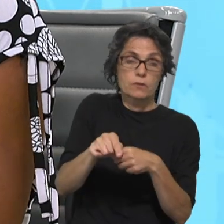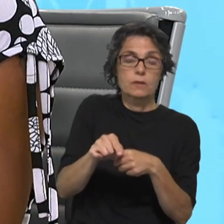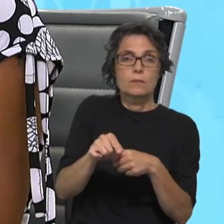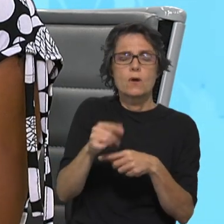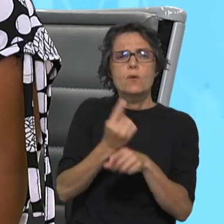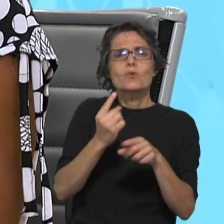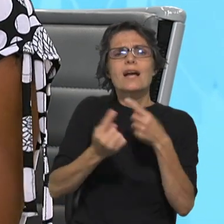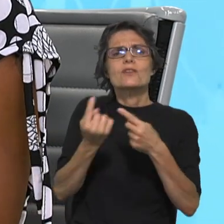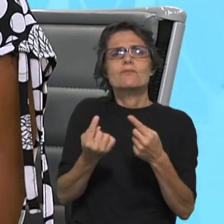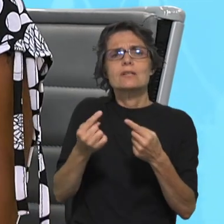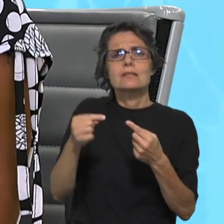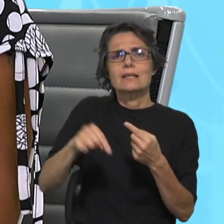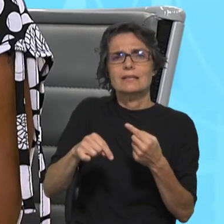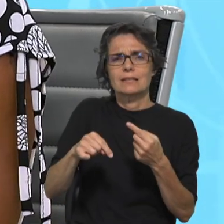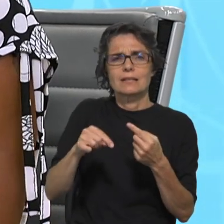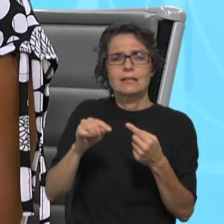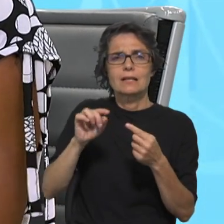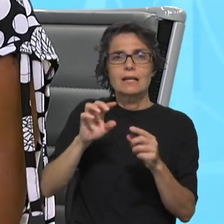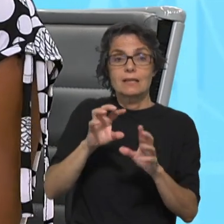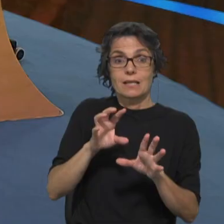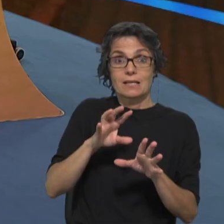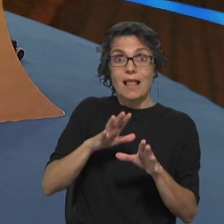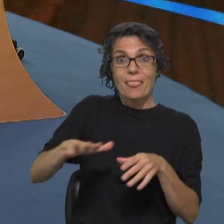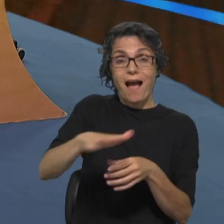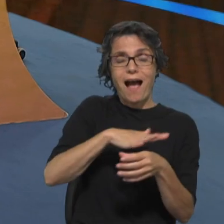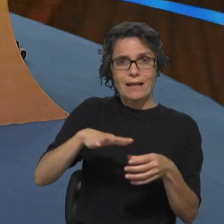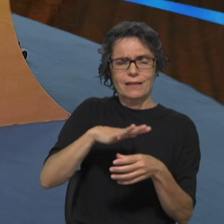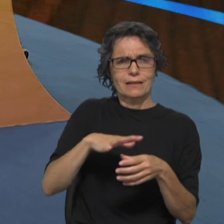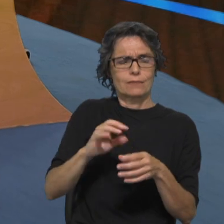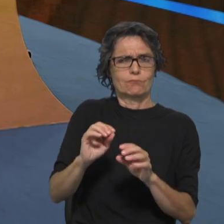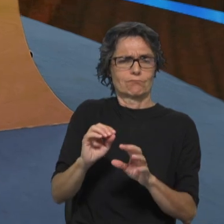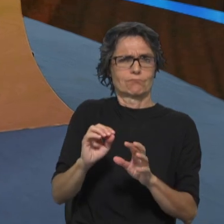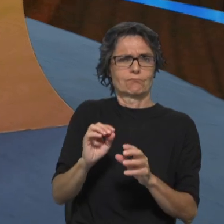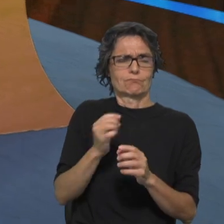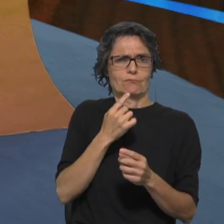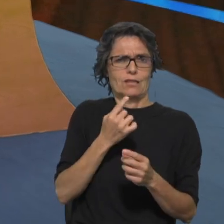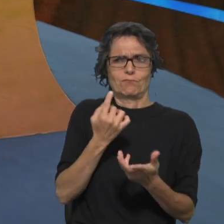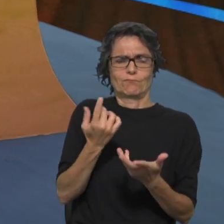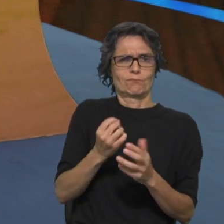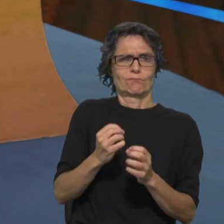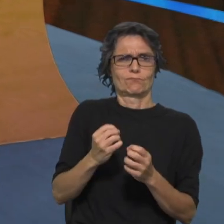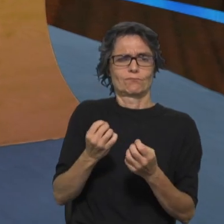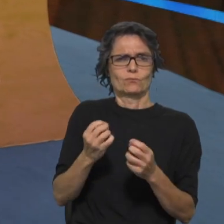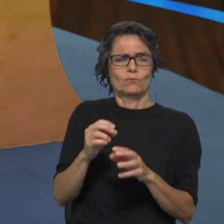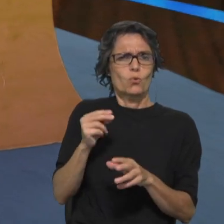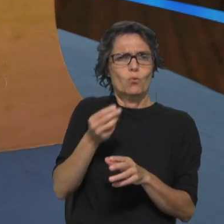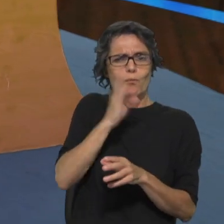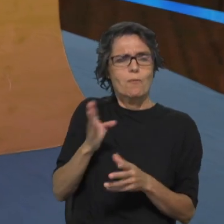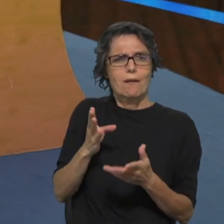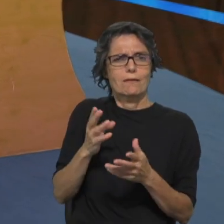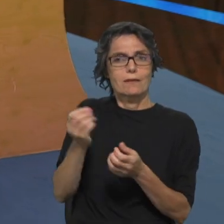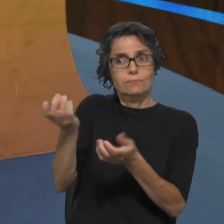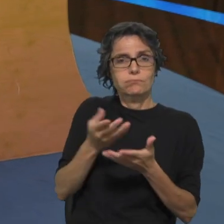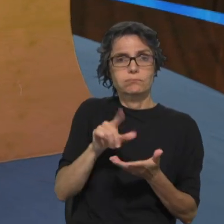naquelas regiões que não estavam habituadas a receber migrantes, podem surgir tensões. E há uma necessidade de dar a conhecer a cultura